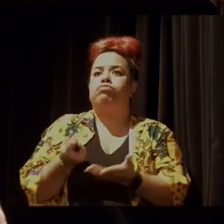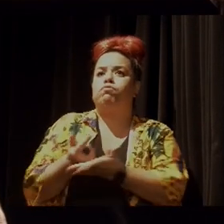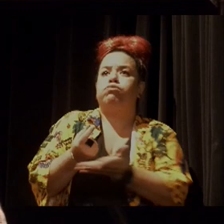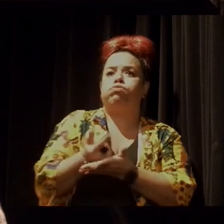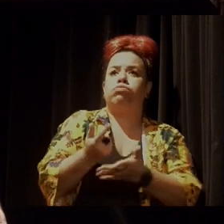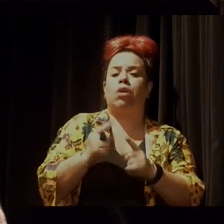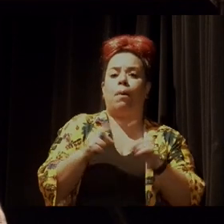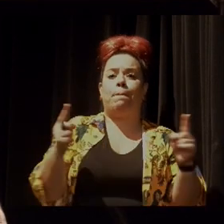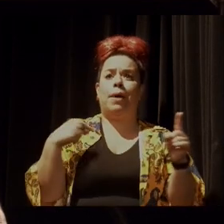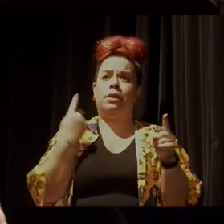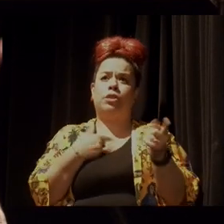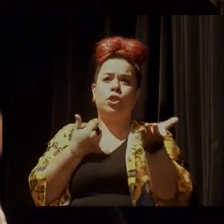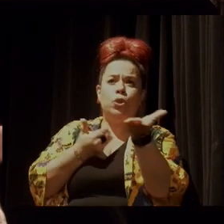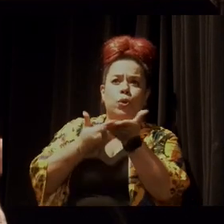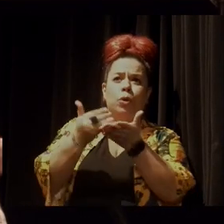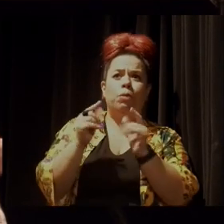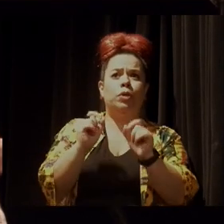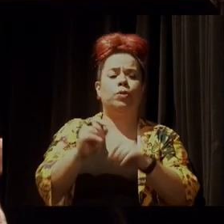nessa,